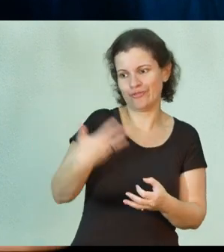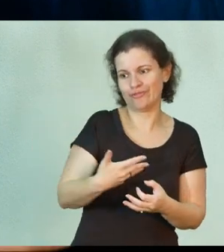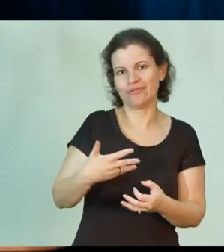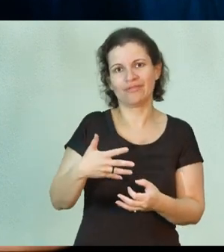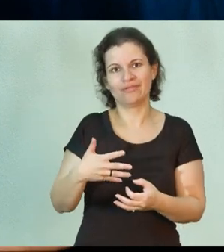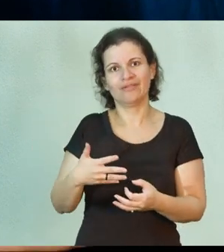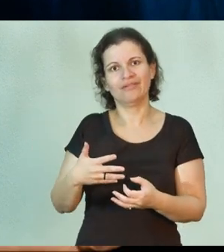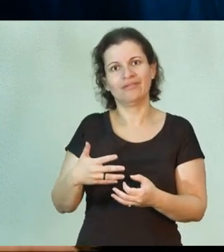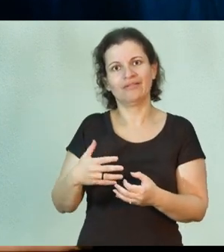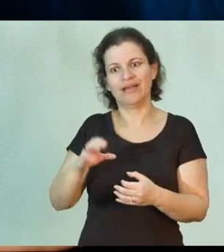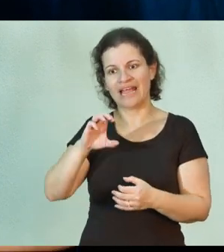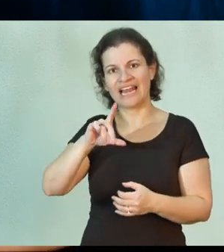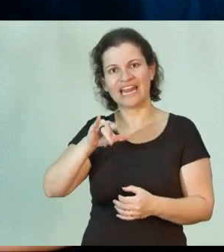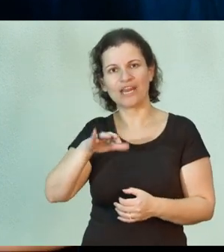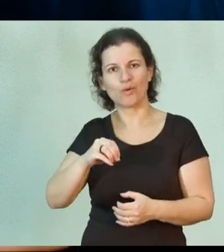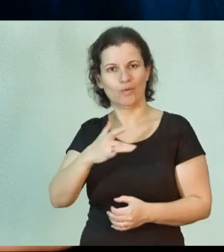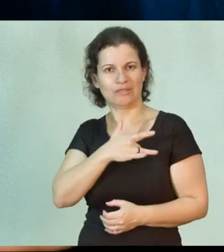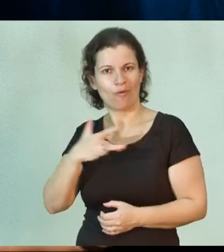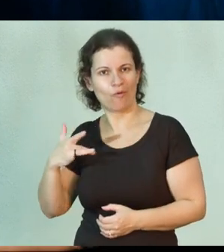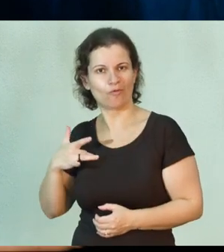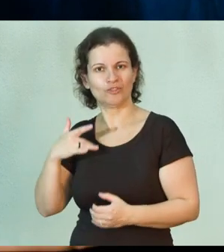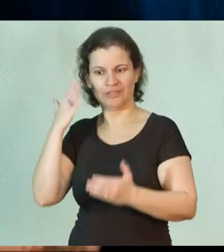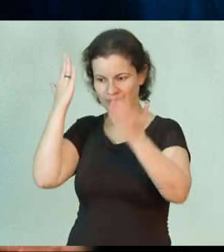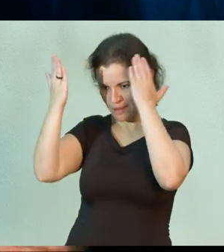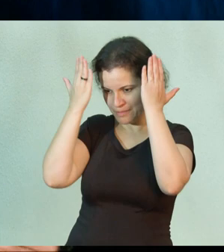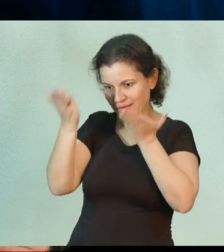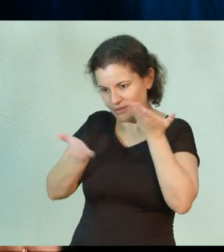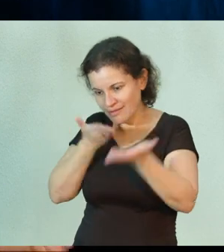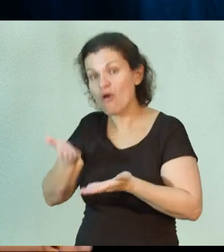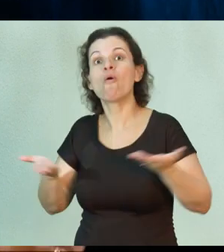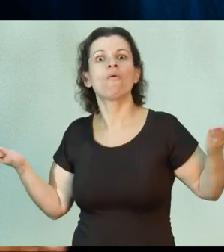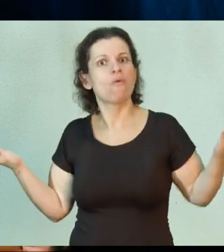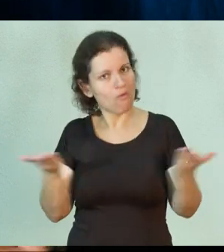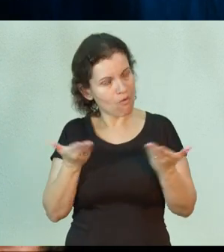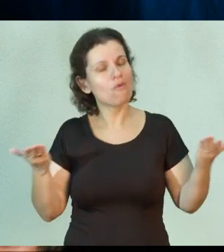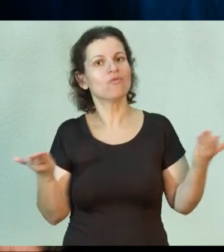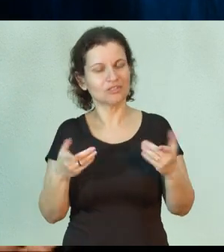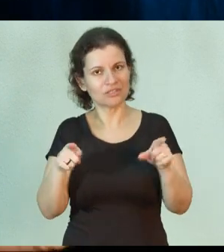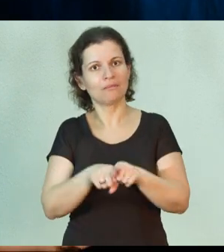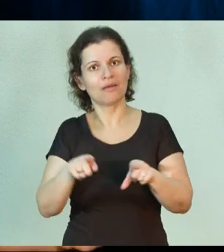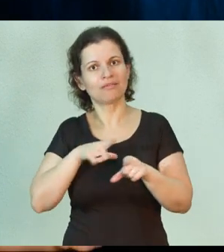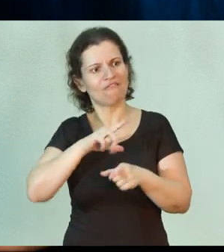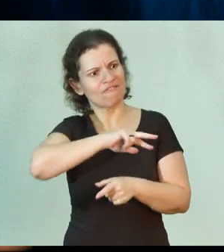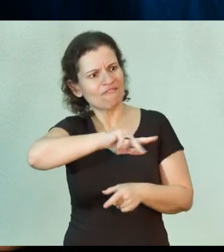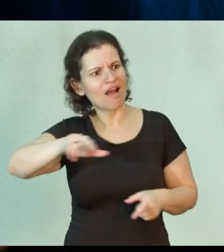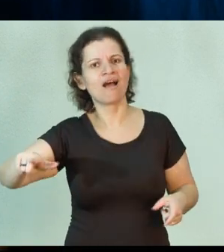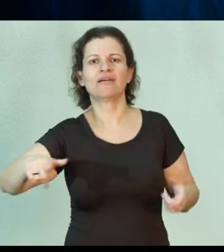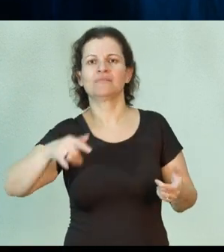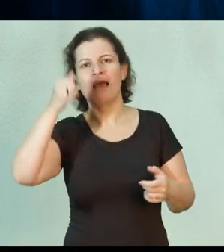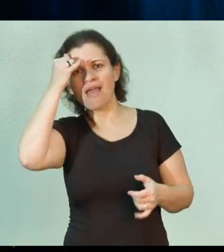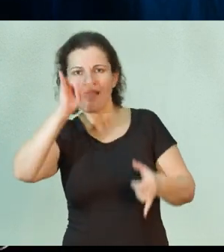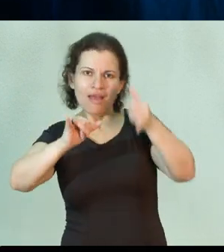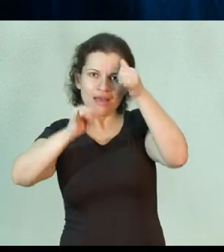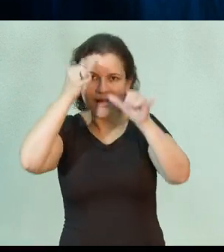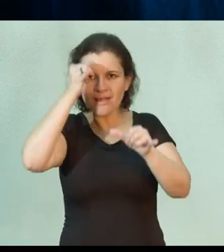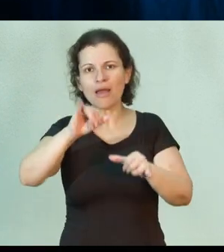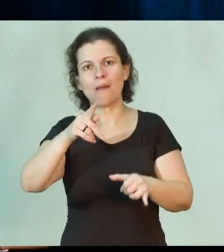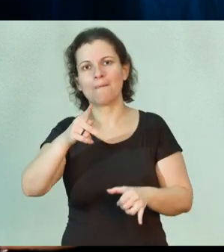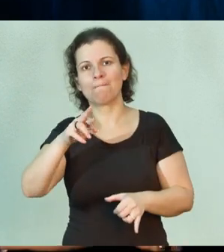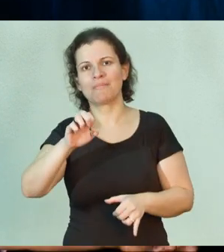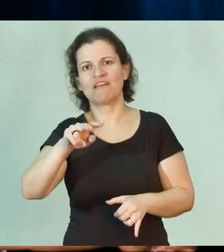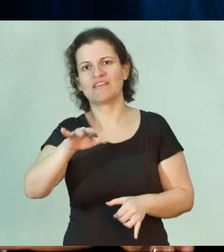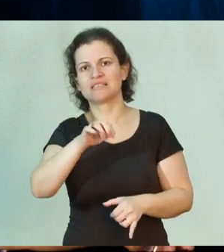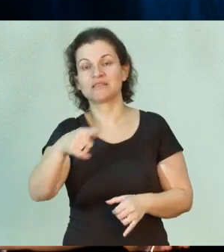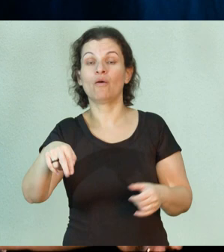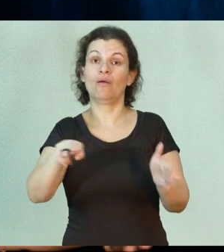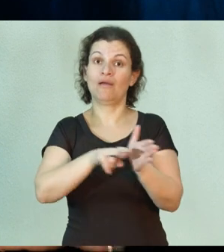vir de um aspecto clínico, um aspecto terapêutico, hoje ele está em vários campos, desde a prevenção, até a